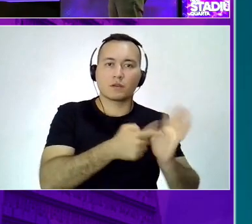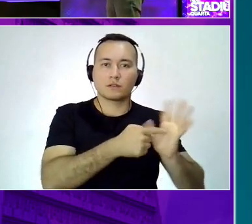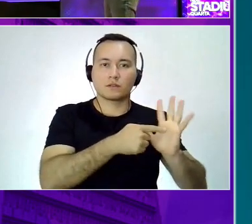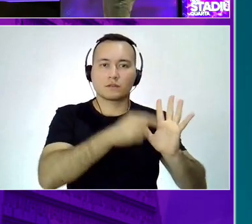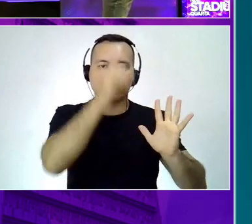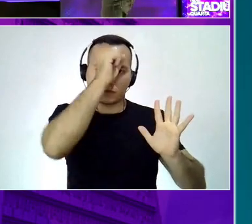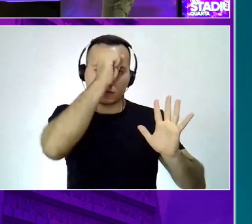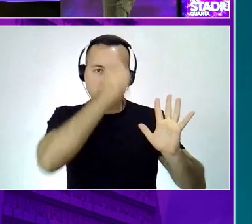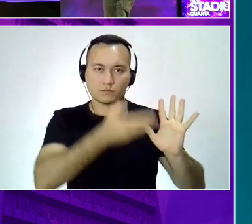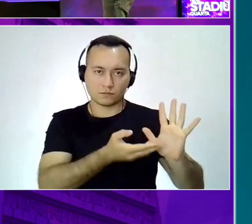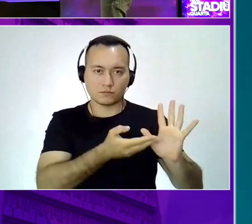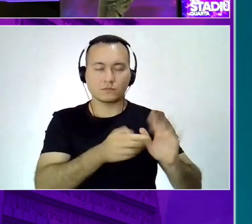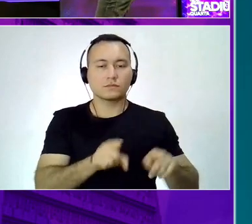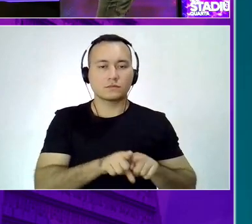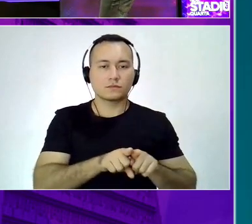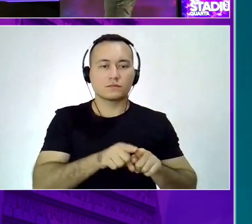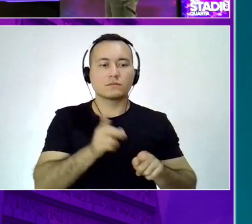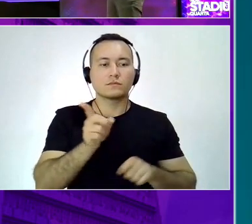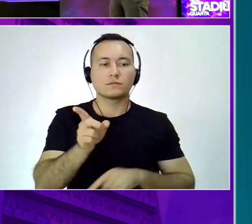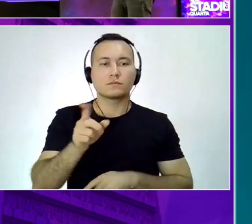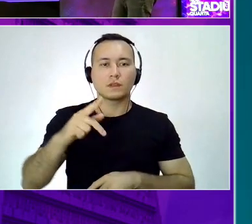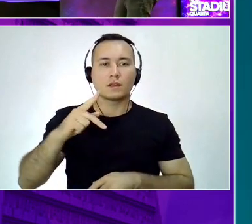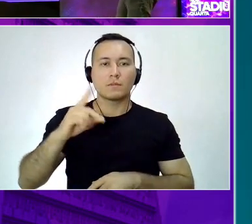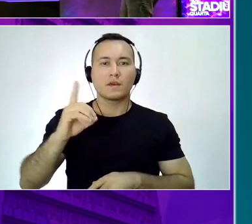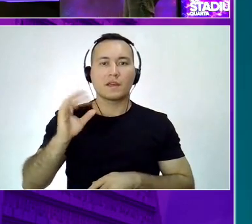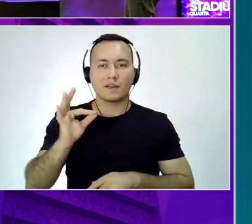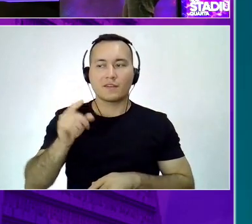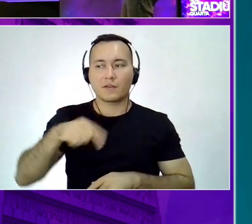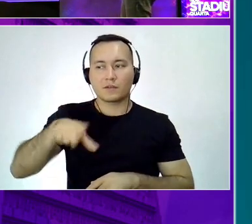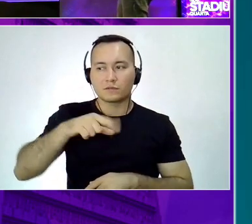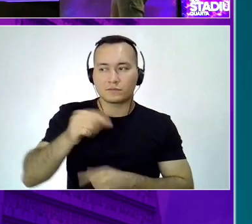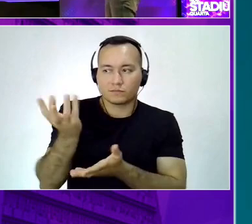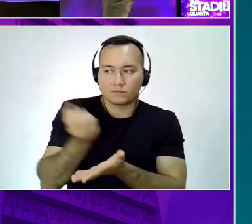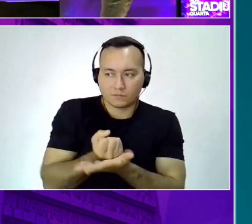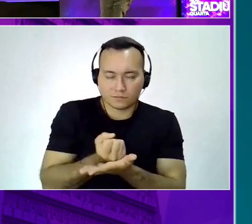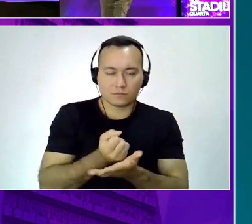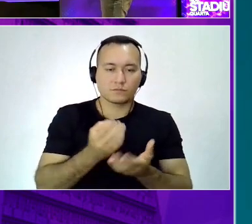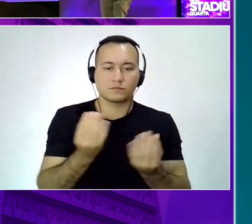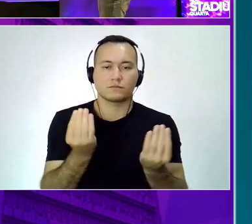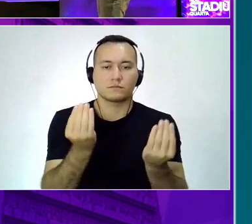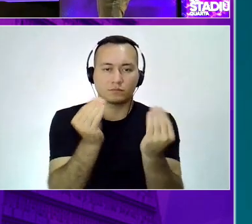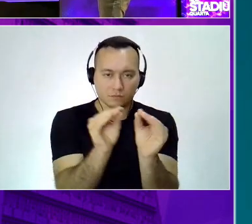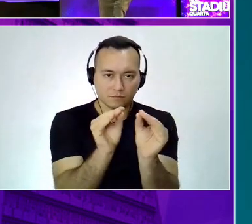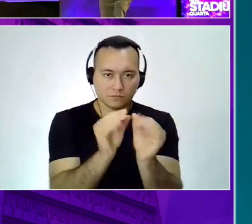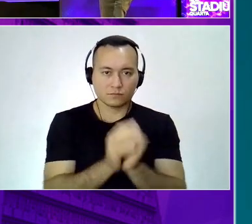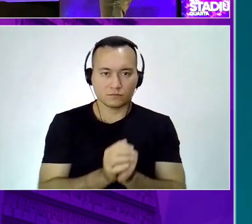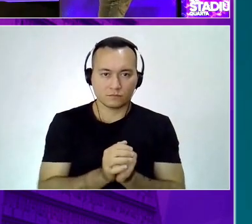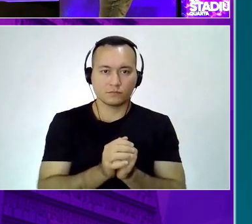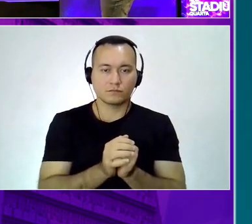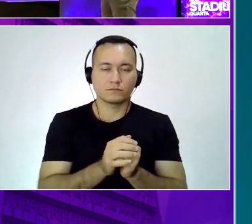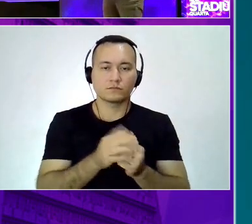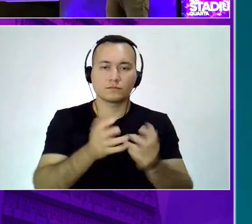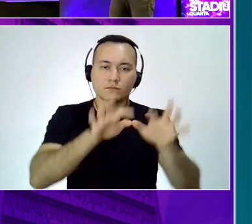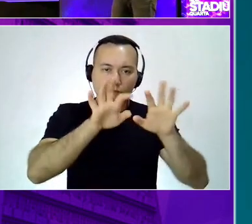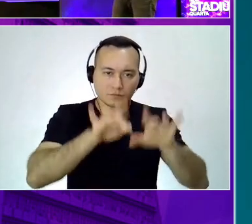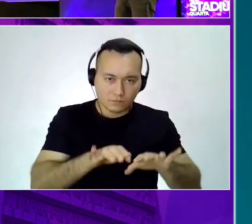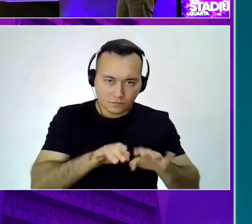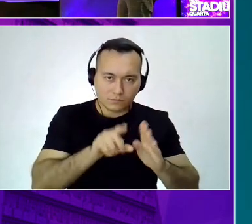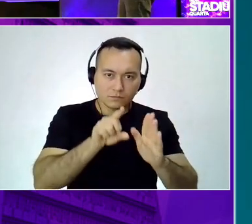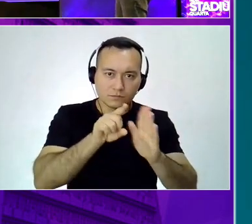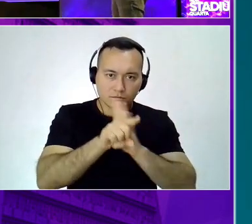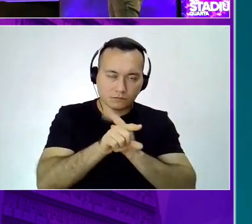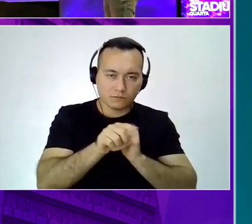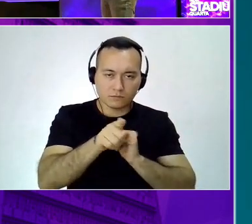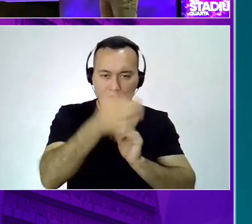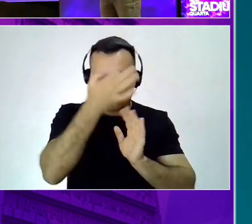E aí quando a gente fez uma pergunta lá. Utilizando linguagem natural. Por que a Estuda.com escolheu o MySQL e o HeatWave? A